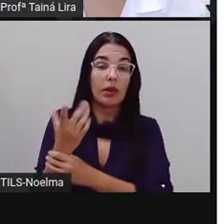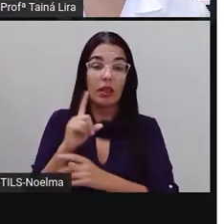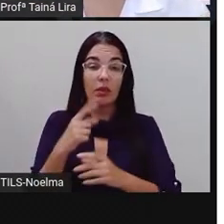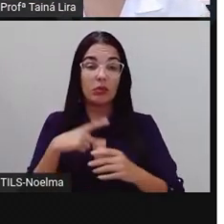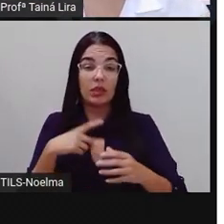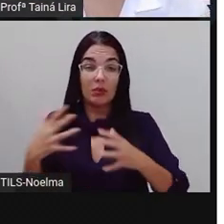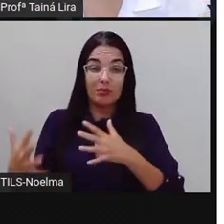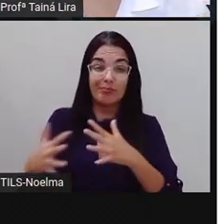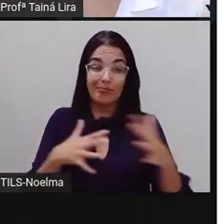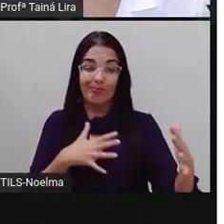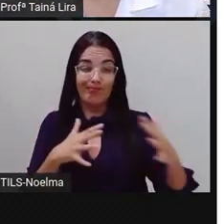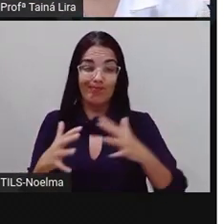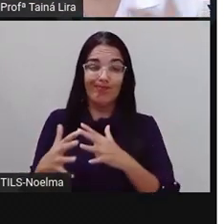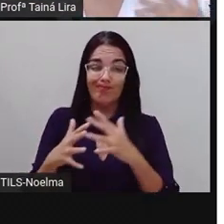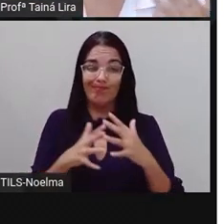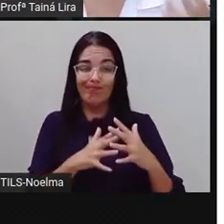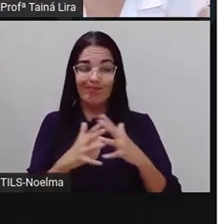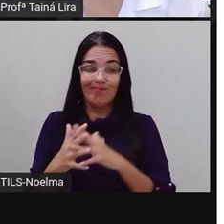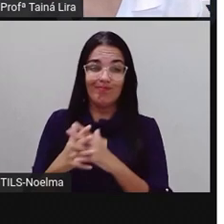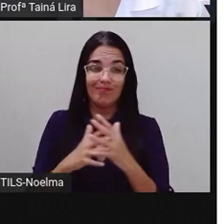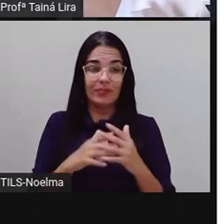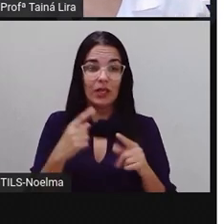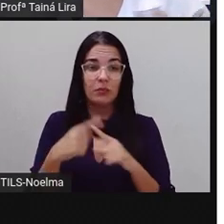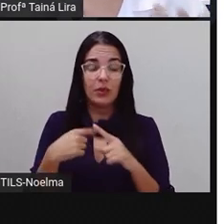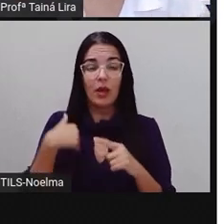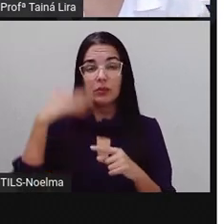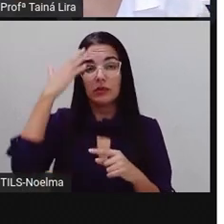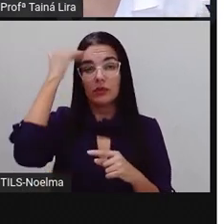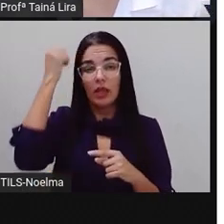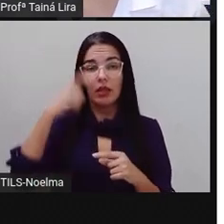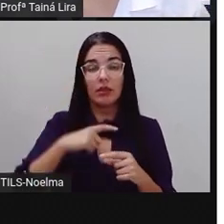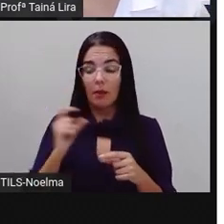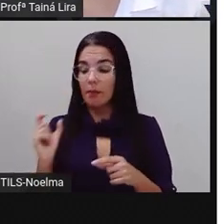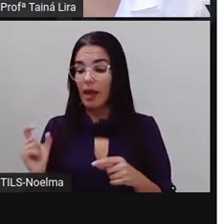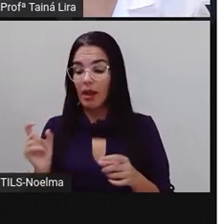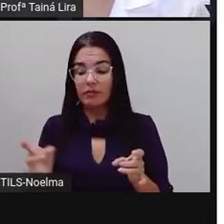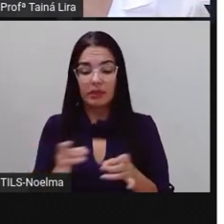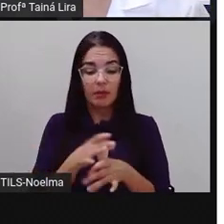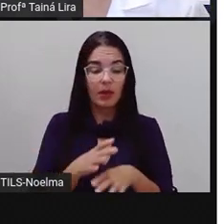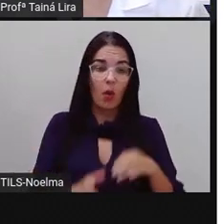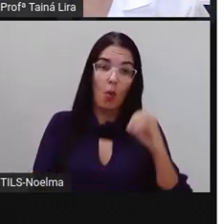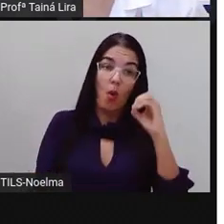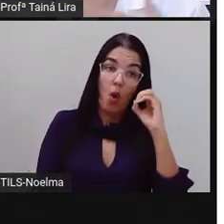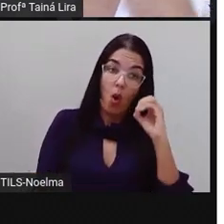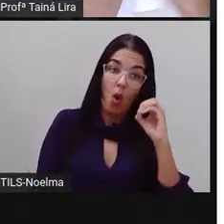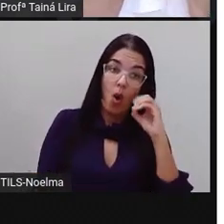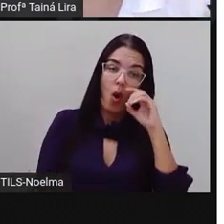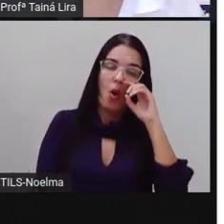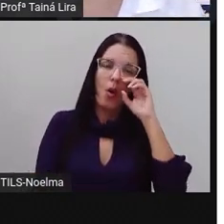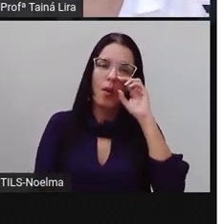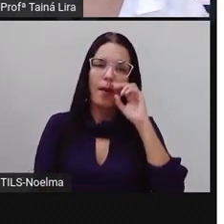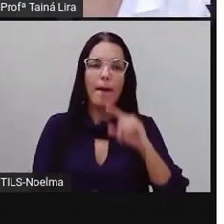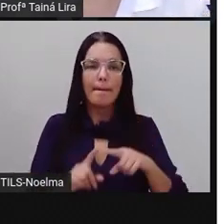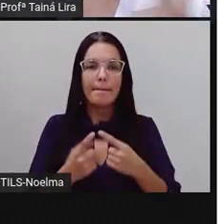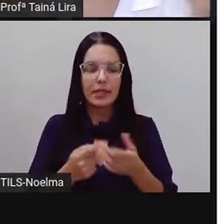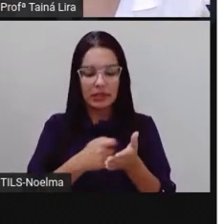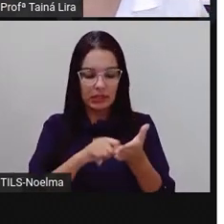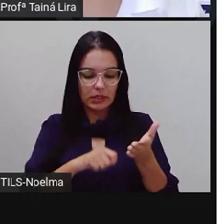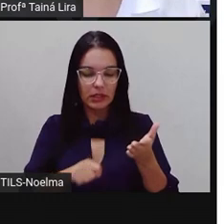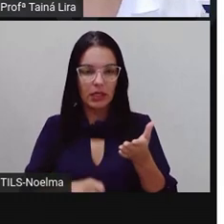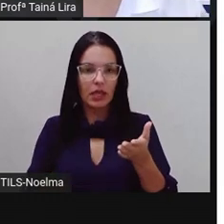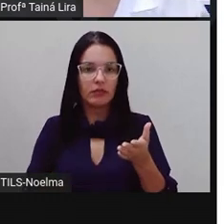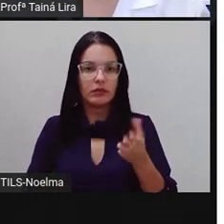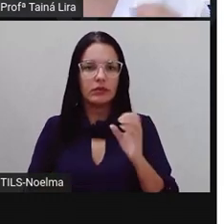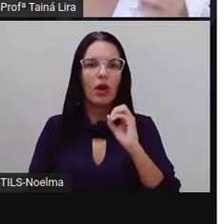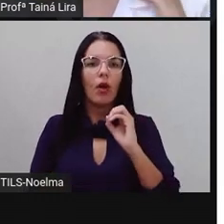atrapalhar agora? Porque eu sei que tem palavras que terminam com O também, né? Tem som de U, mas a gente escreve com O. E como é que eu vou